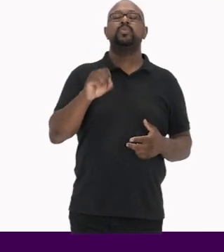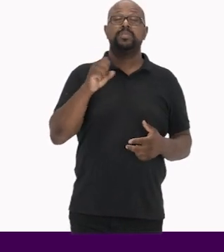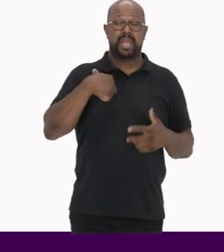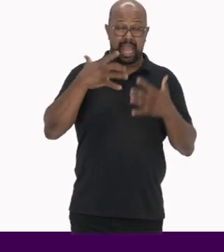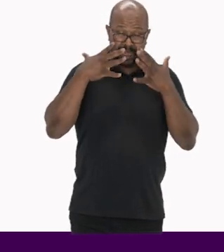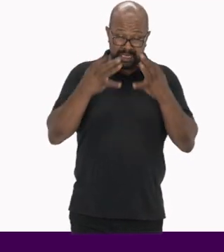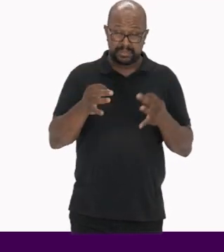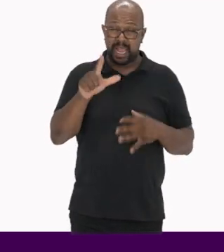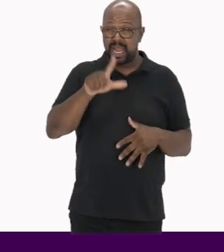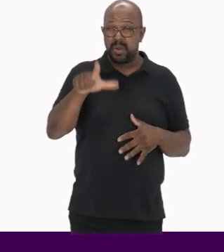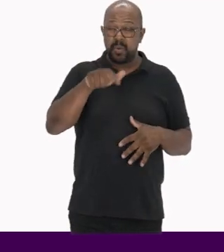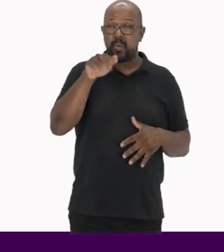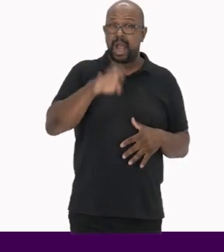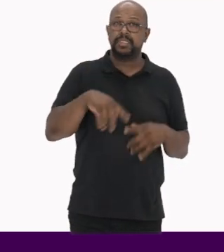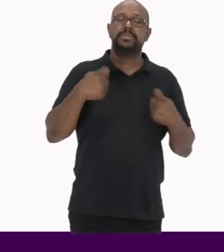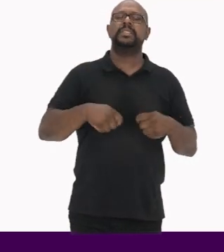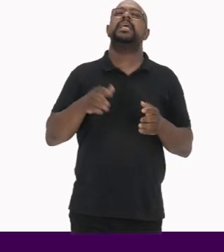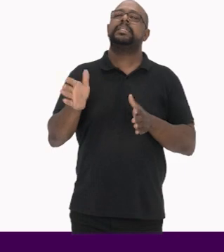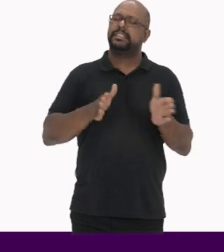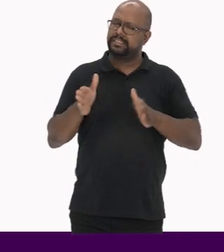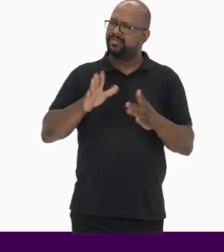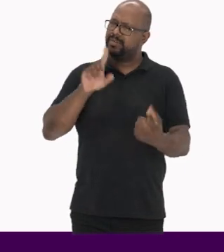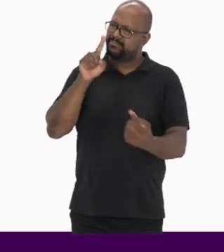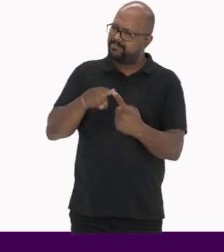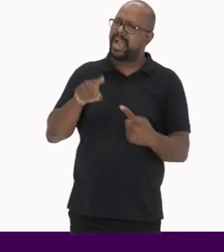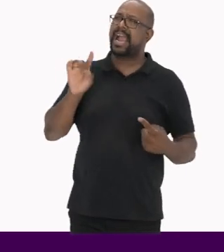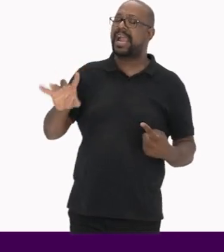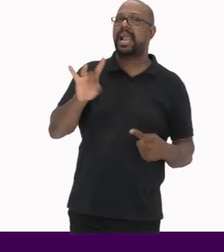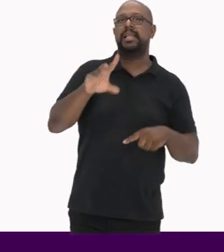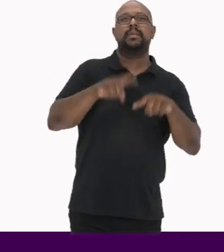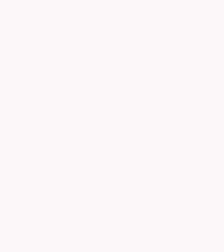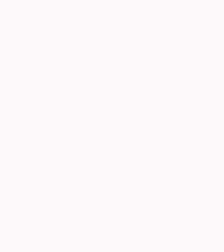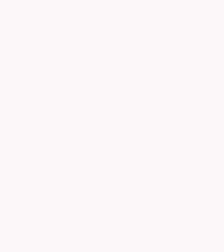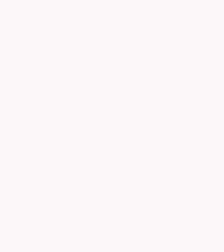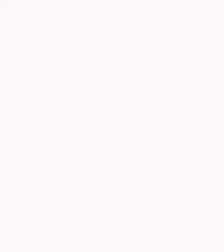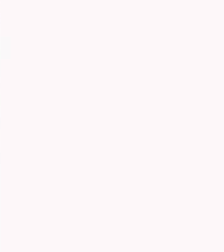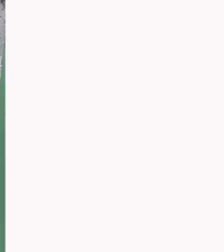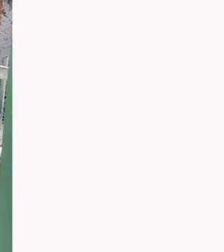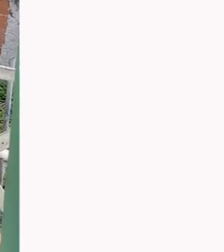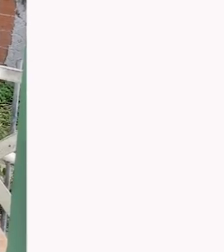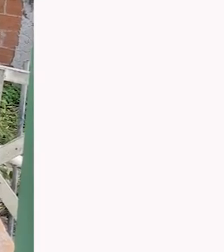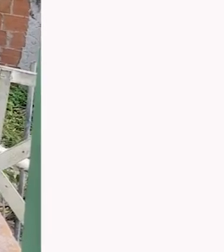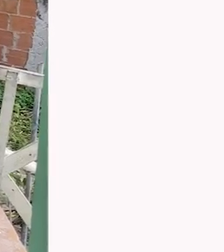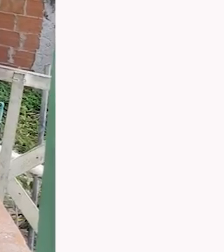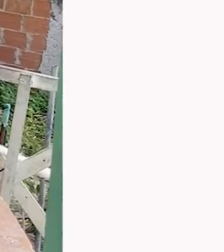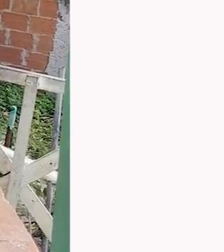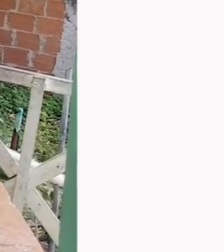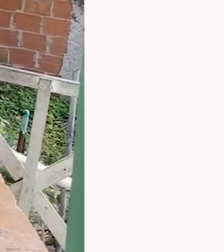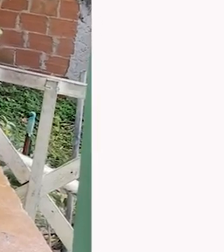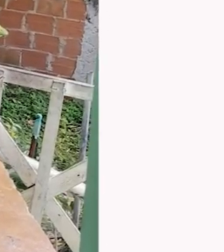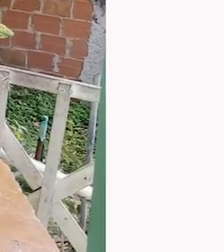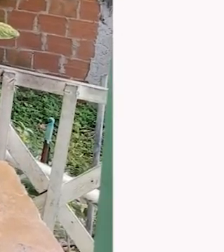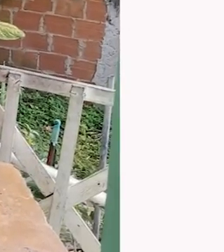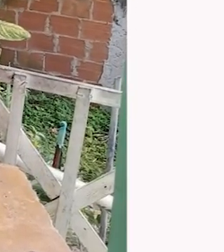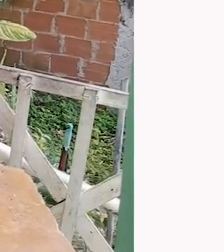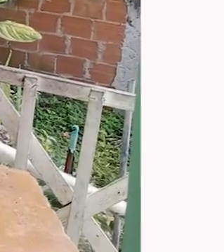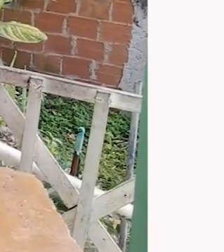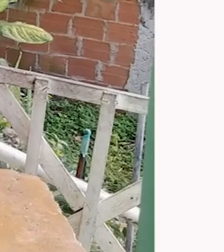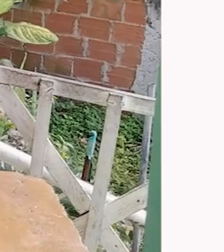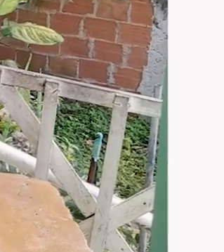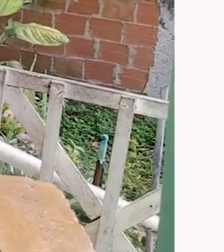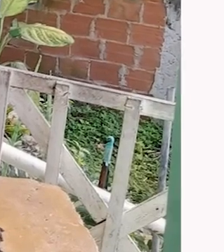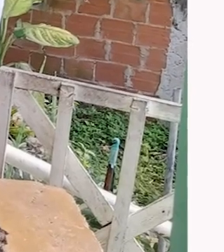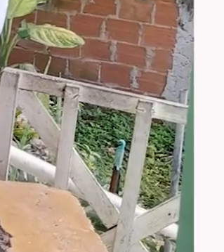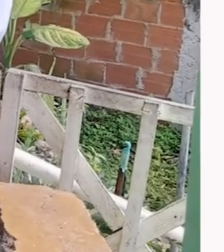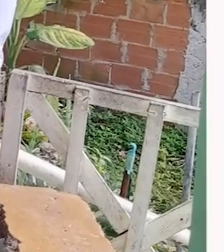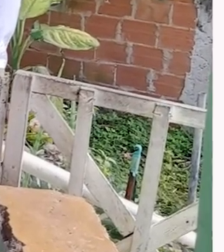Atente-se para que a linguagem seja acessível e adequada a cada produto Foto de um grupo de pessoas na varanda de uma casa Cinco mulheres estão